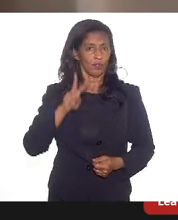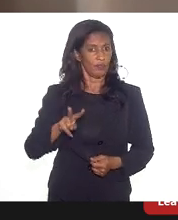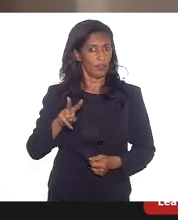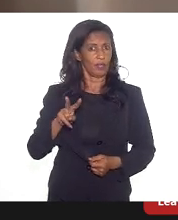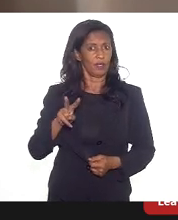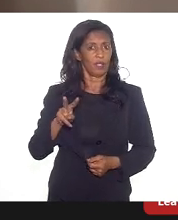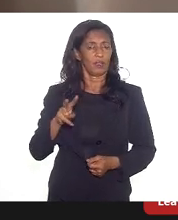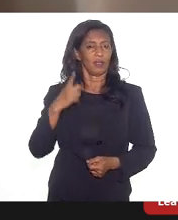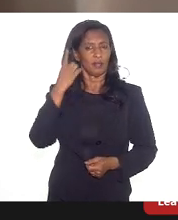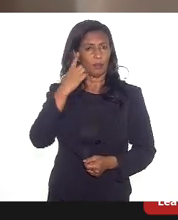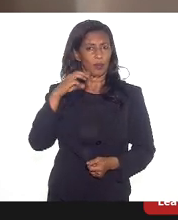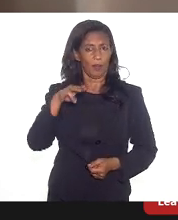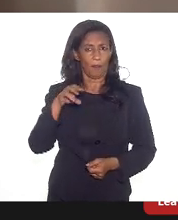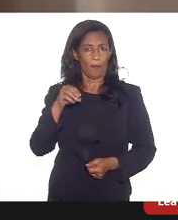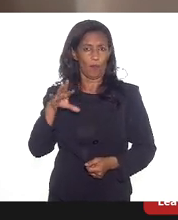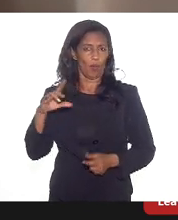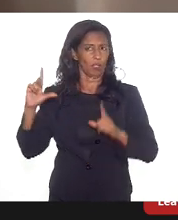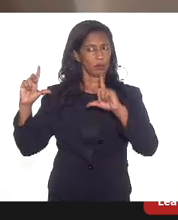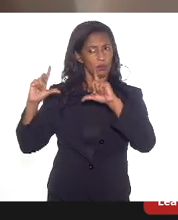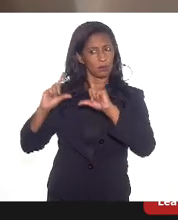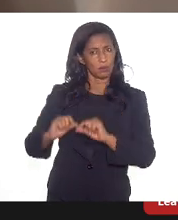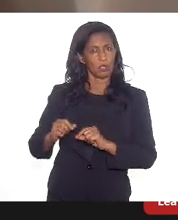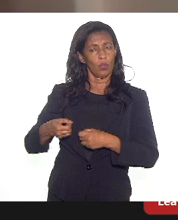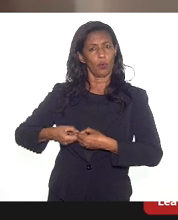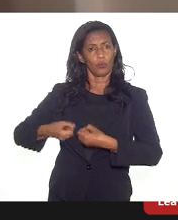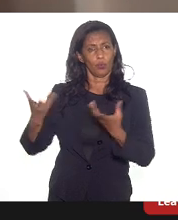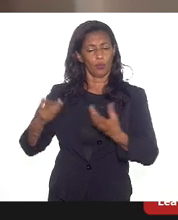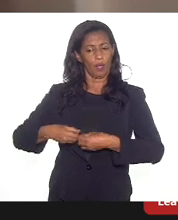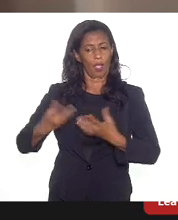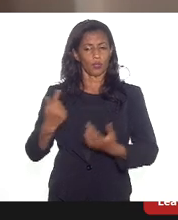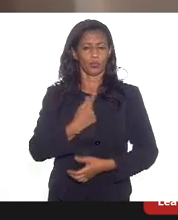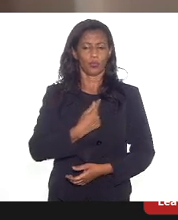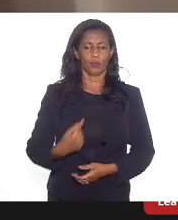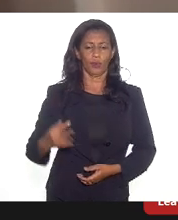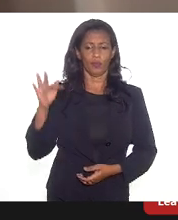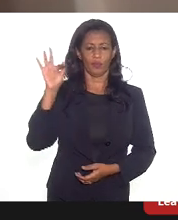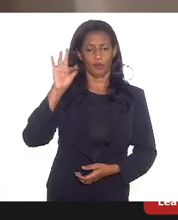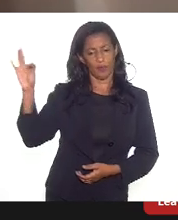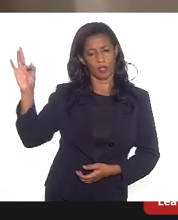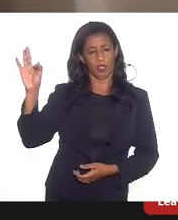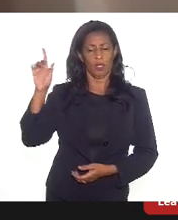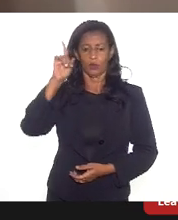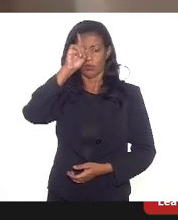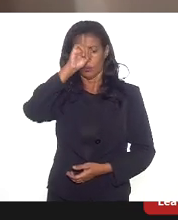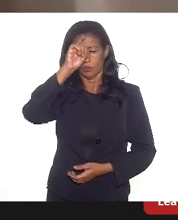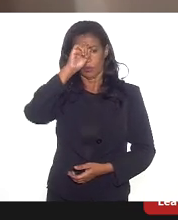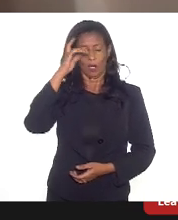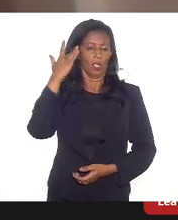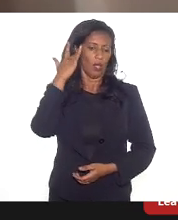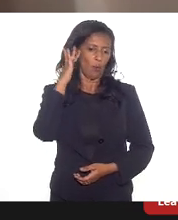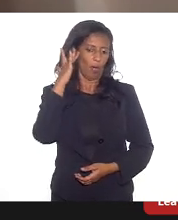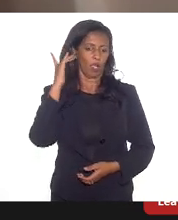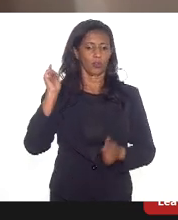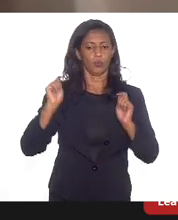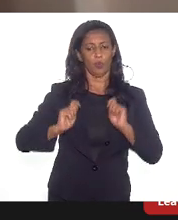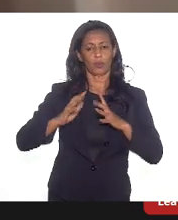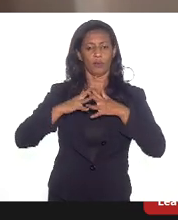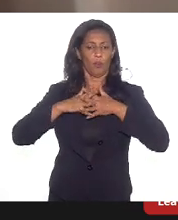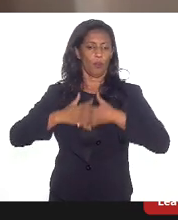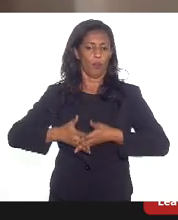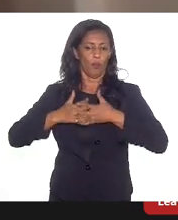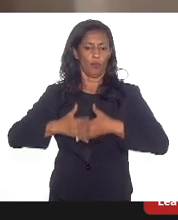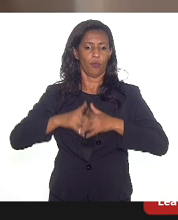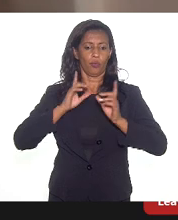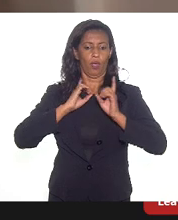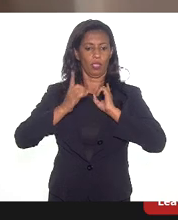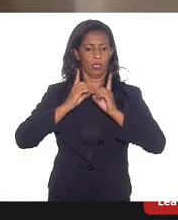deputada Mônica, uma diminuição do gasto do governo federal nos hospitais. Eu acho que deve ter ficado um pouco confuso a parte de